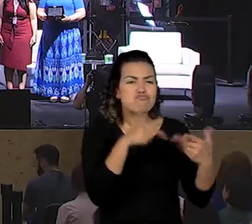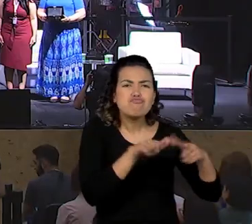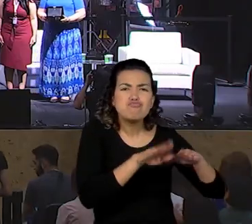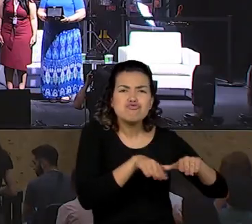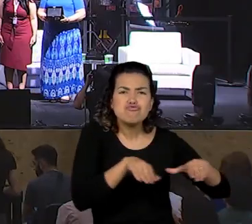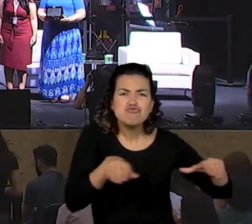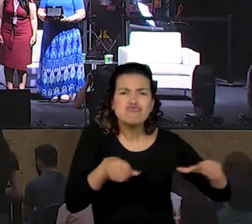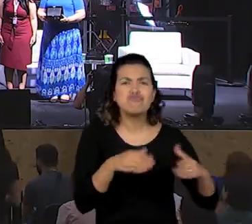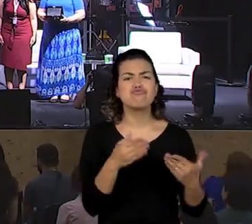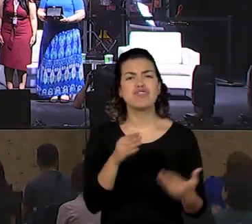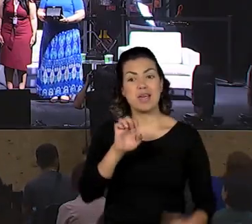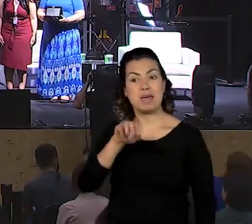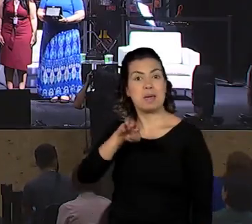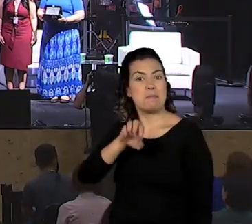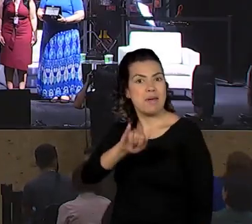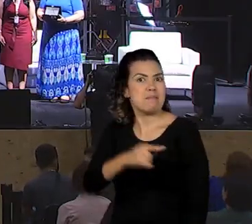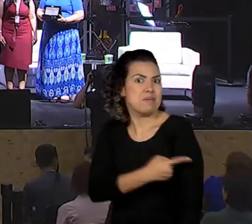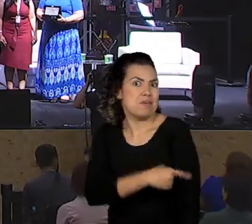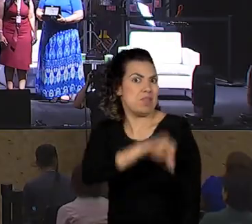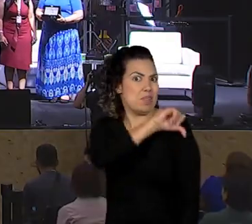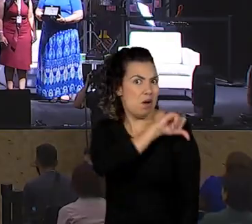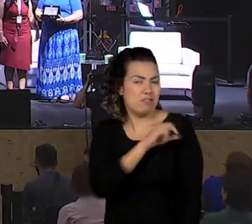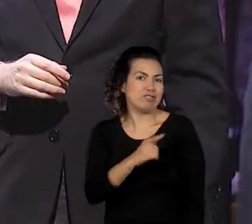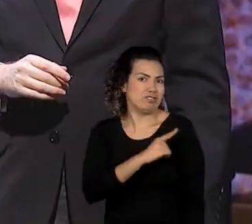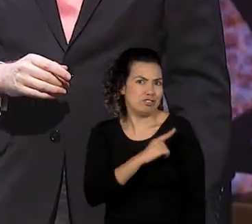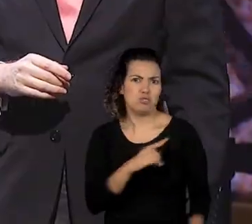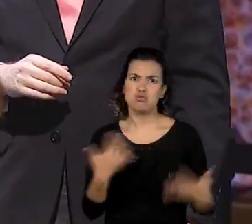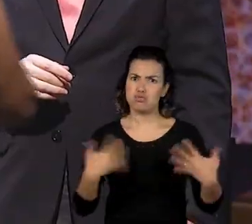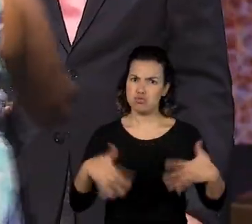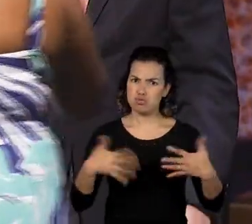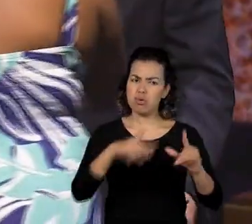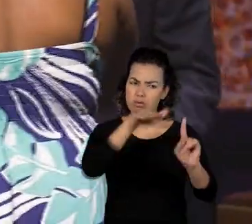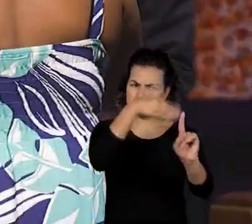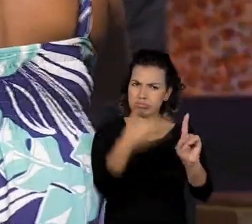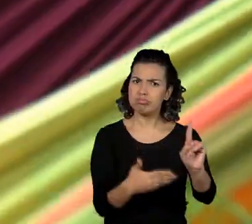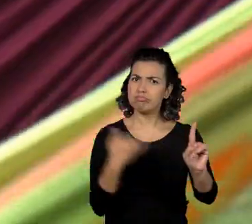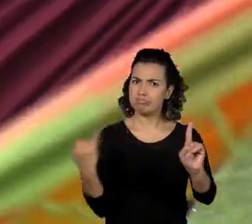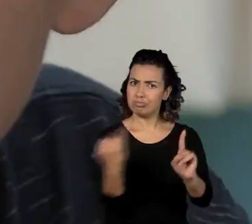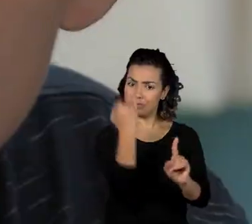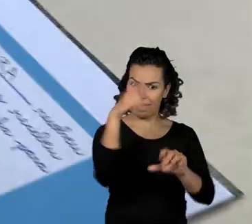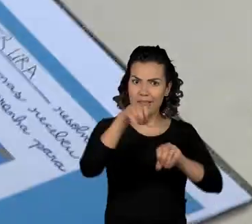E essa homenagem tão justa, né? É a homenagem à educação.